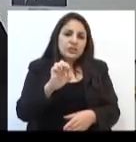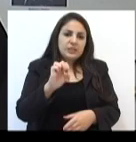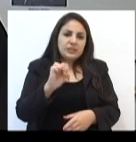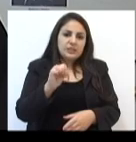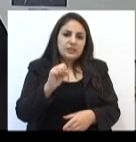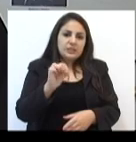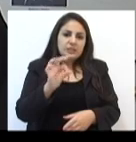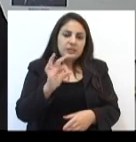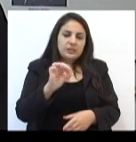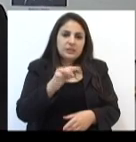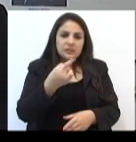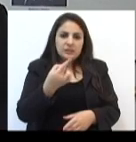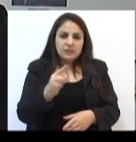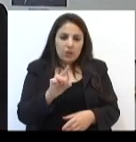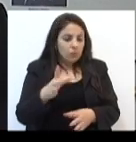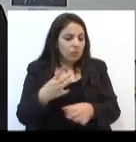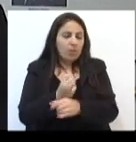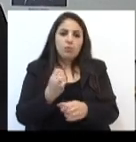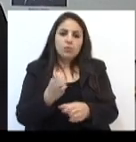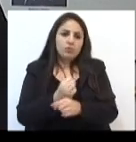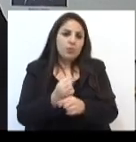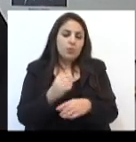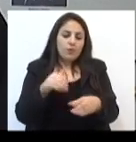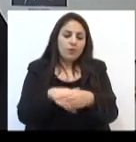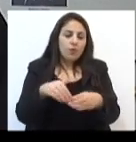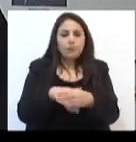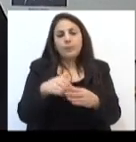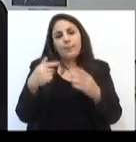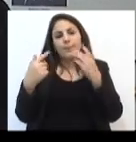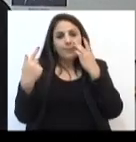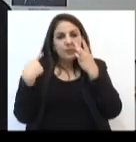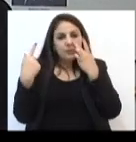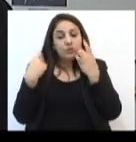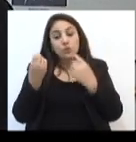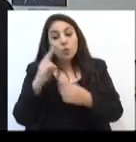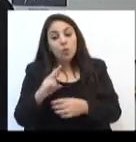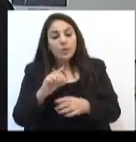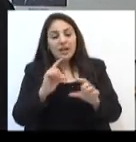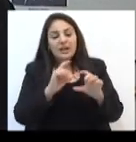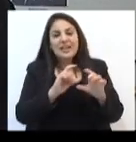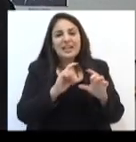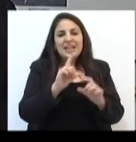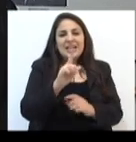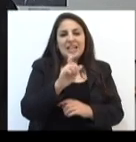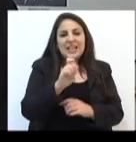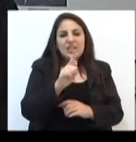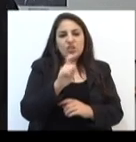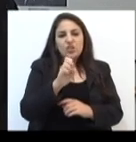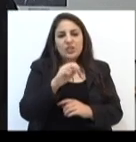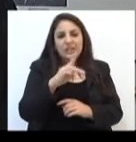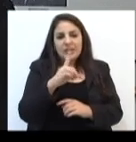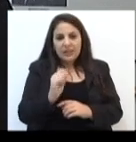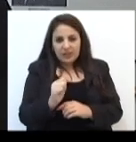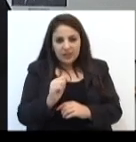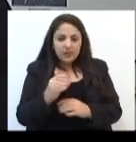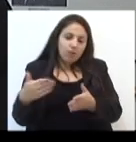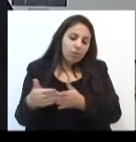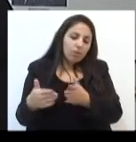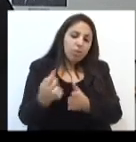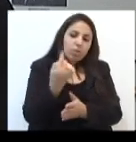os votos para o partido ou para a legenda. Então, você caminharia muito para a